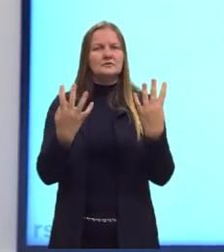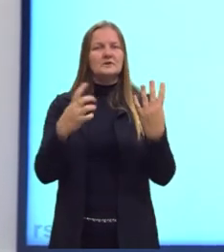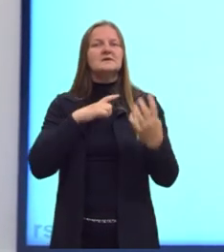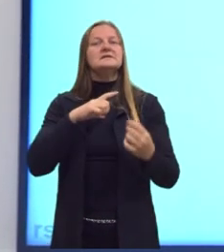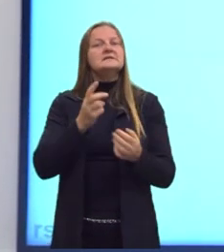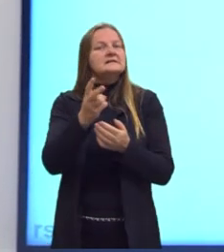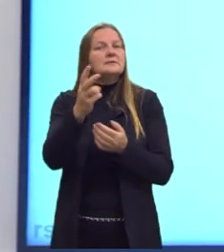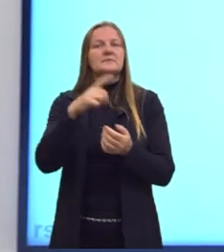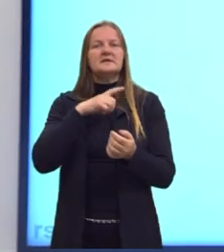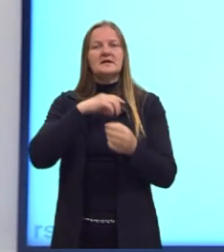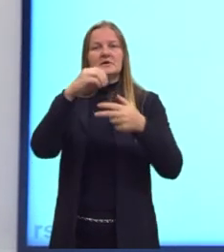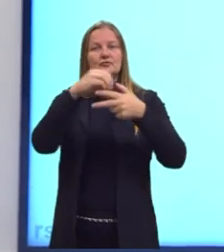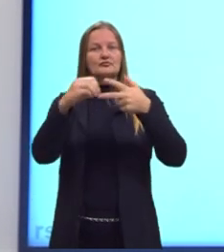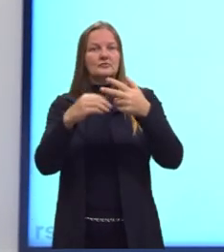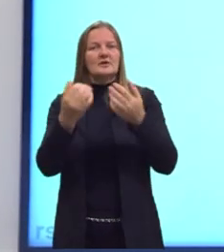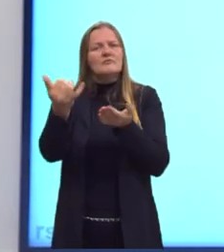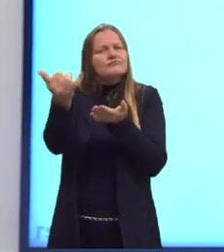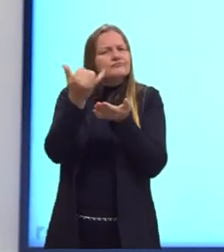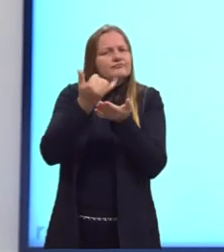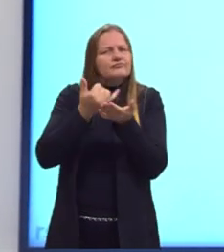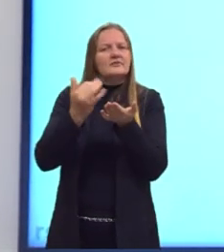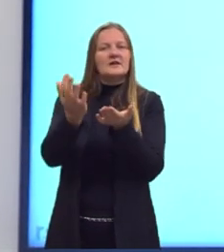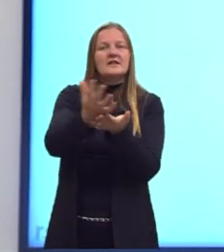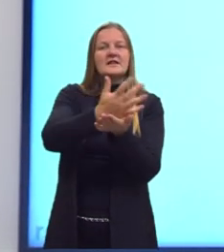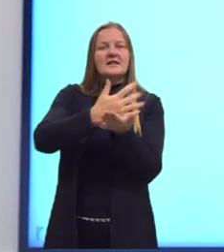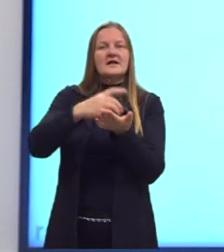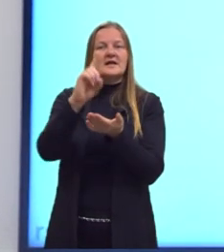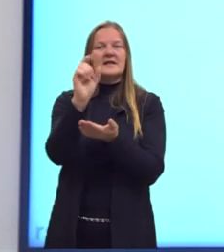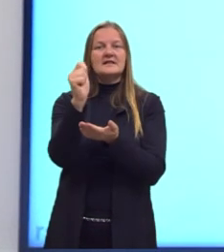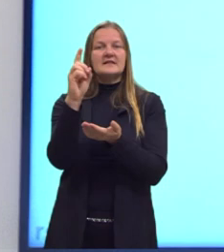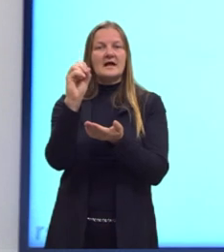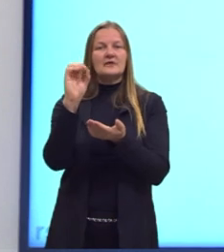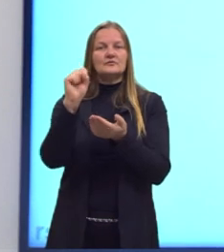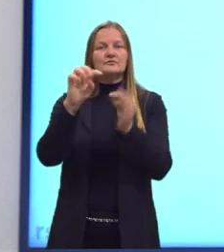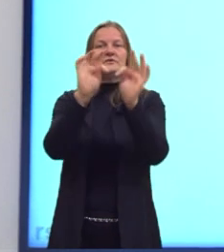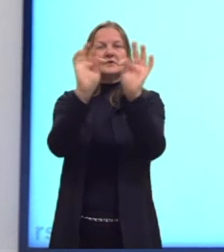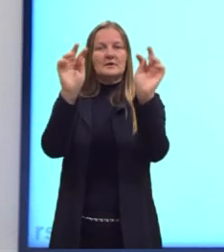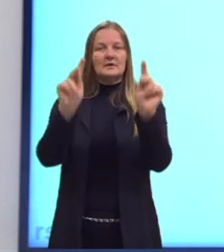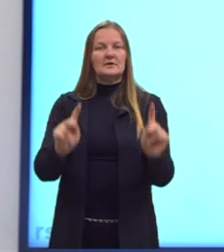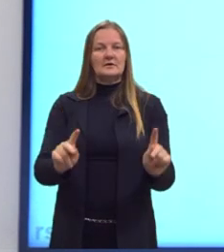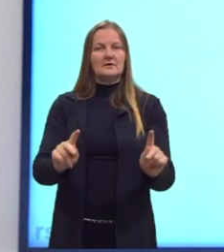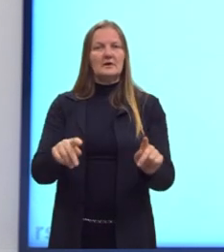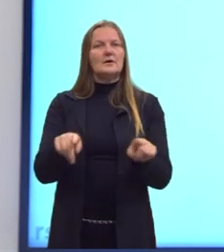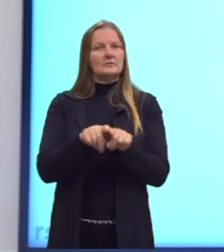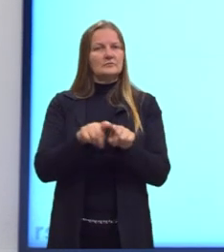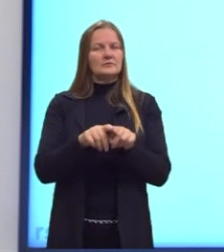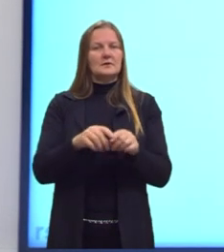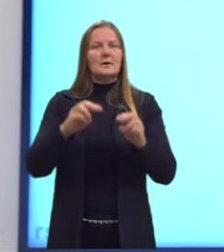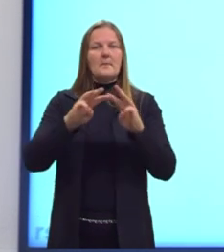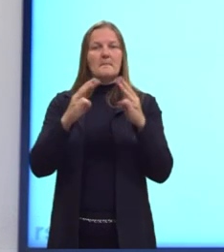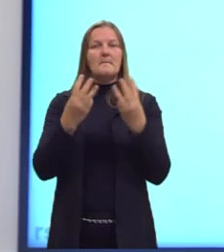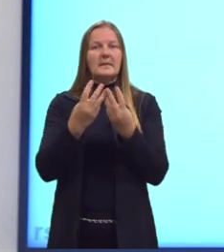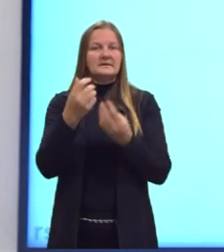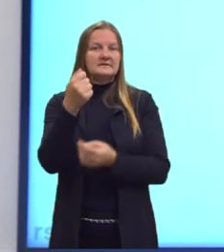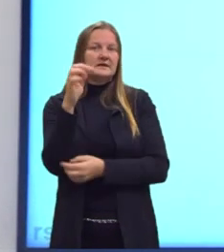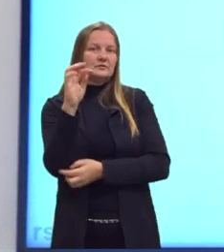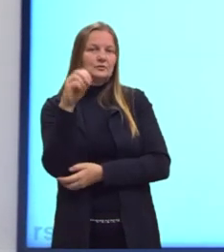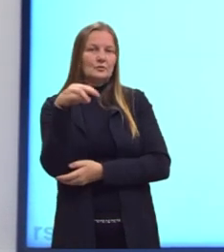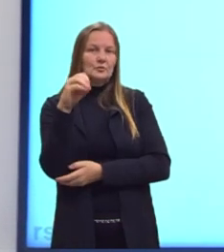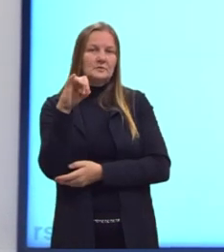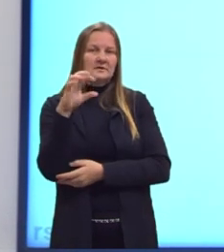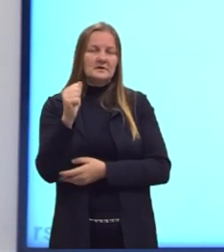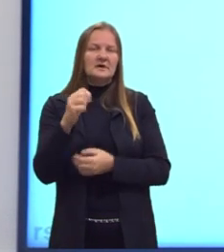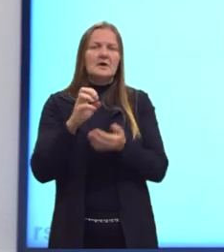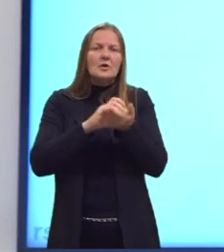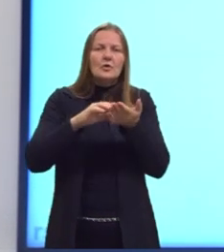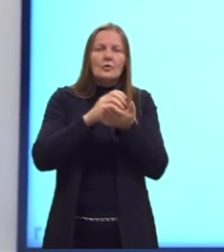dados. Fornecidos dados, esses dados são aqueles da tabela periódica mesmo, a massa atômica, para a gente conseguir